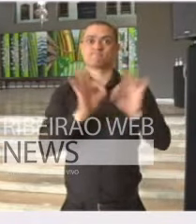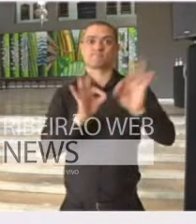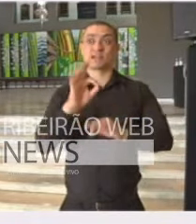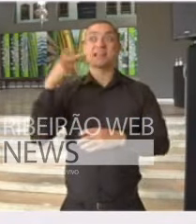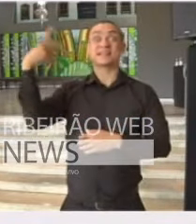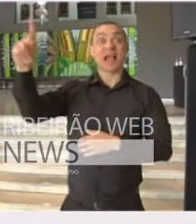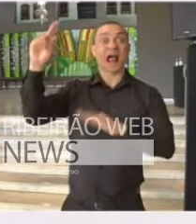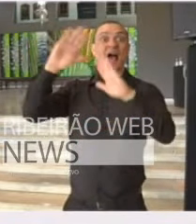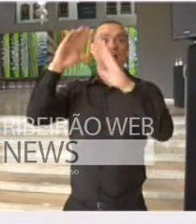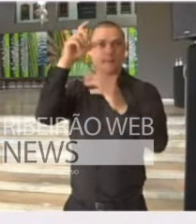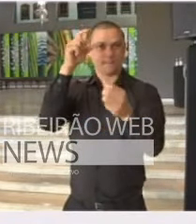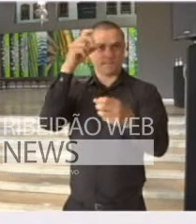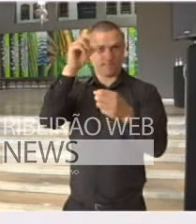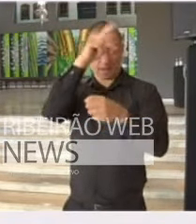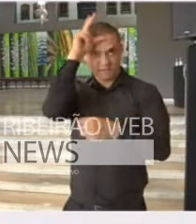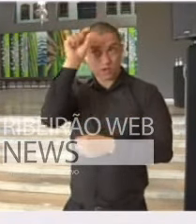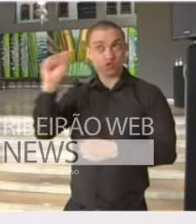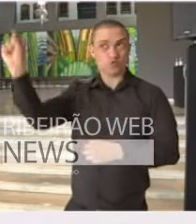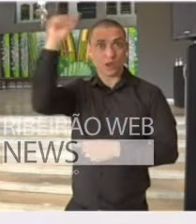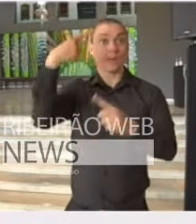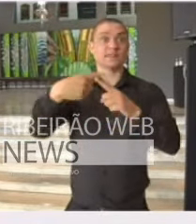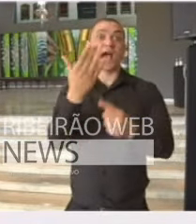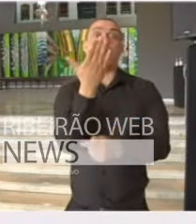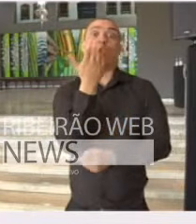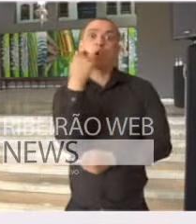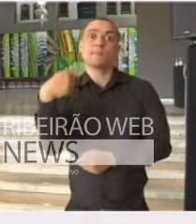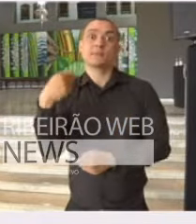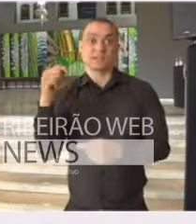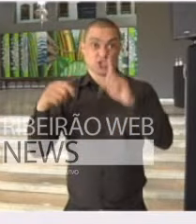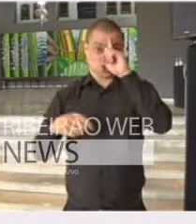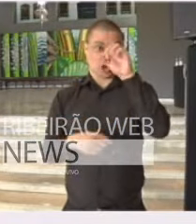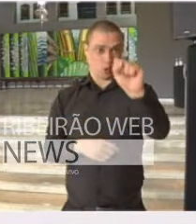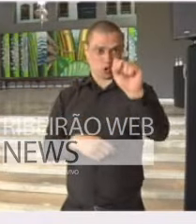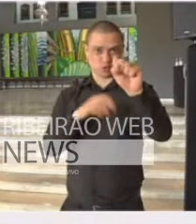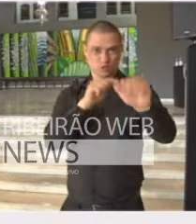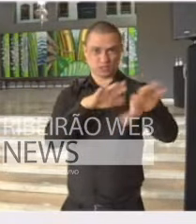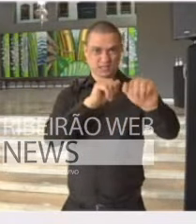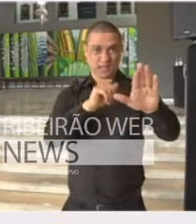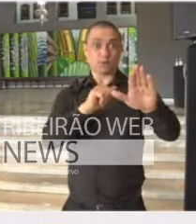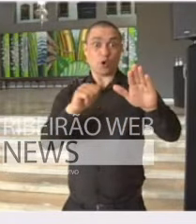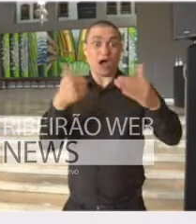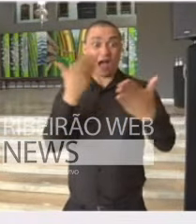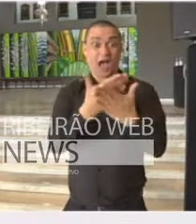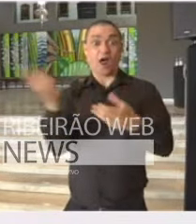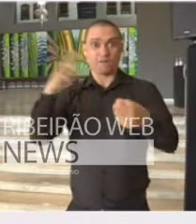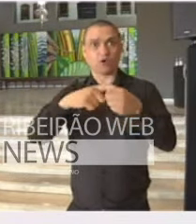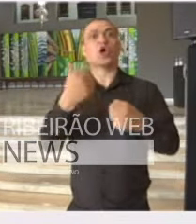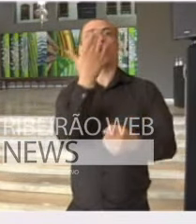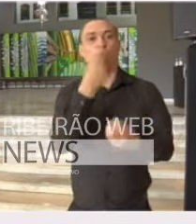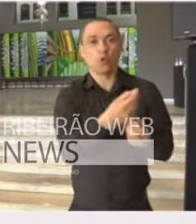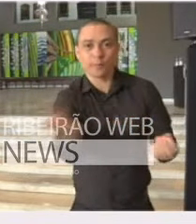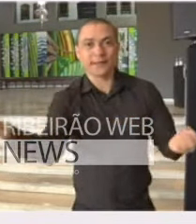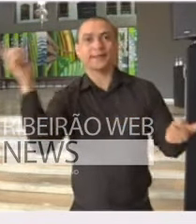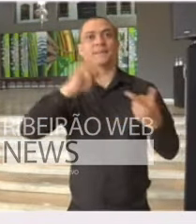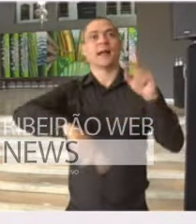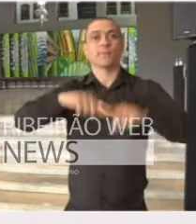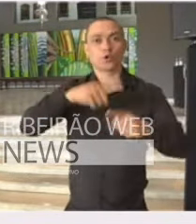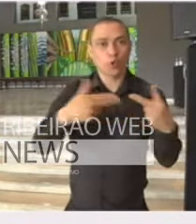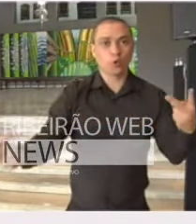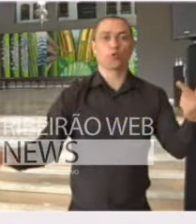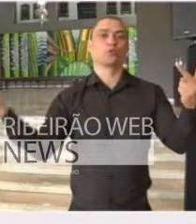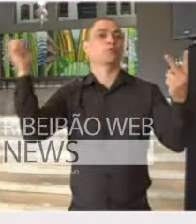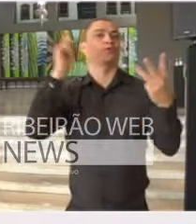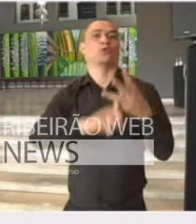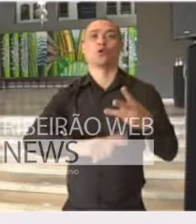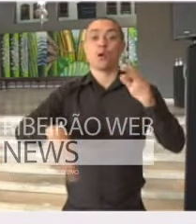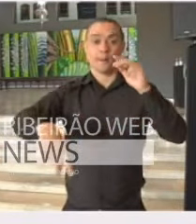municipais tem que ter merenda escolar, porque no dia 8 de setembro começamos a servir a merenda escolar, começamos a ter os insumos, temos que ter